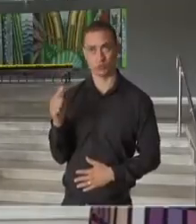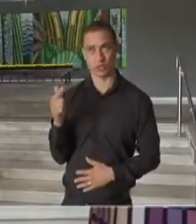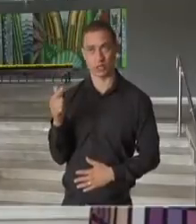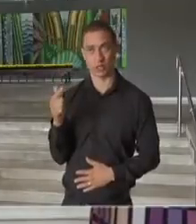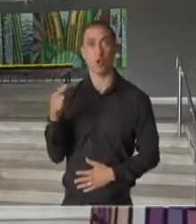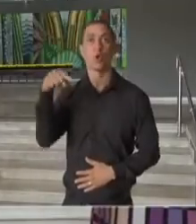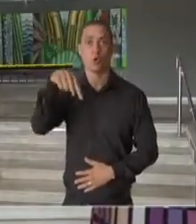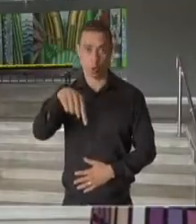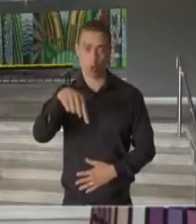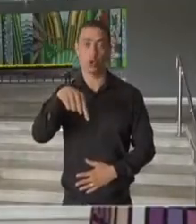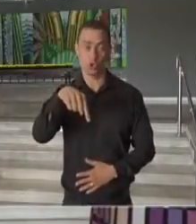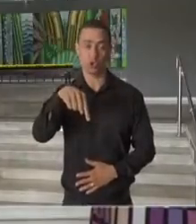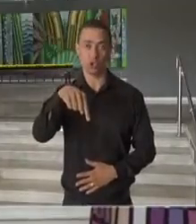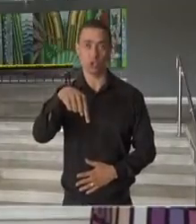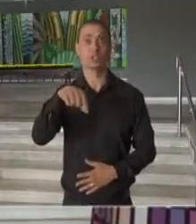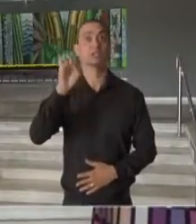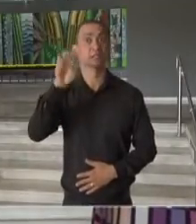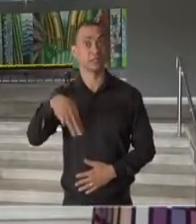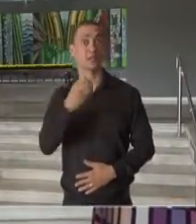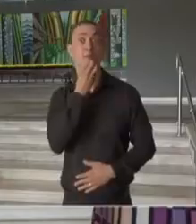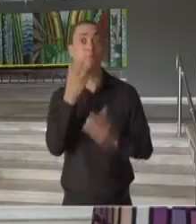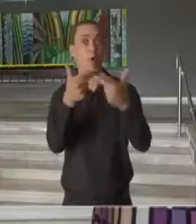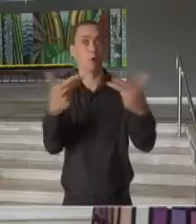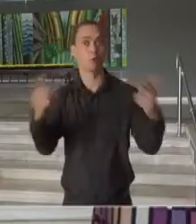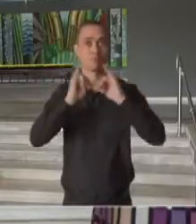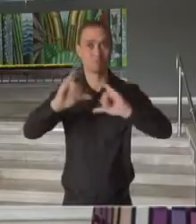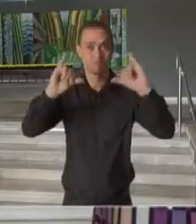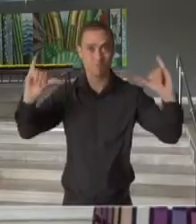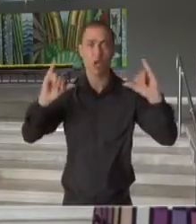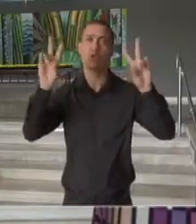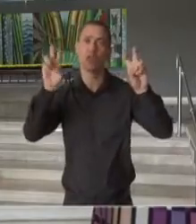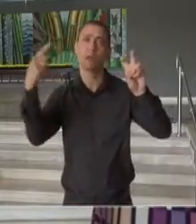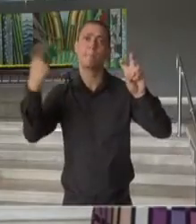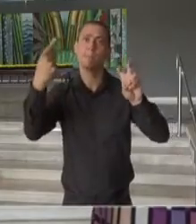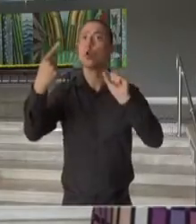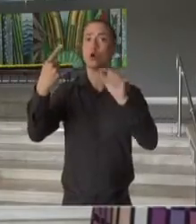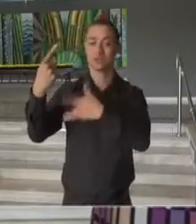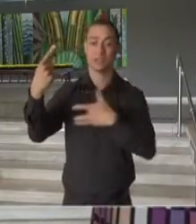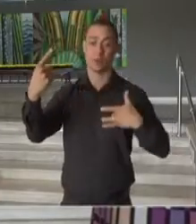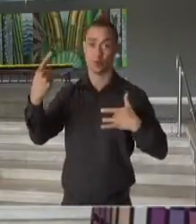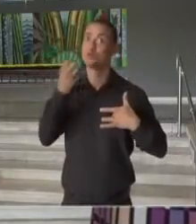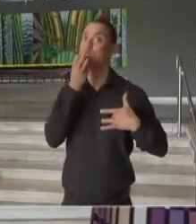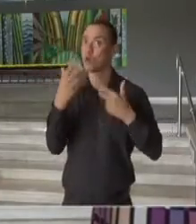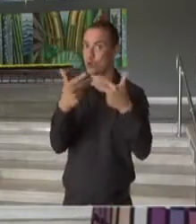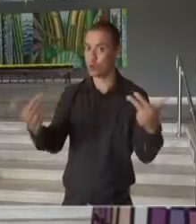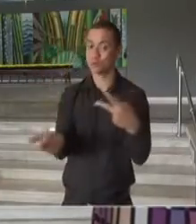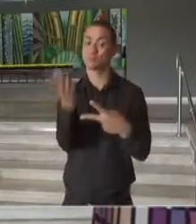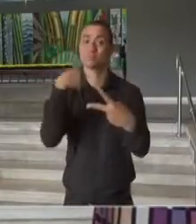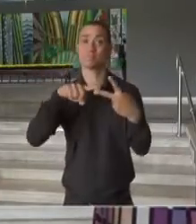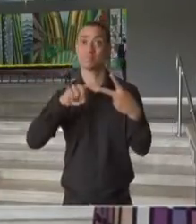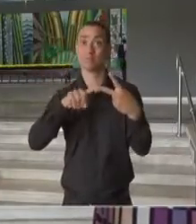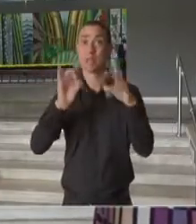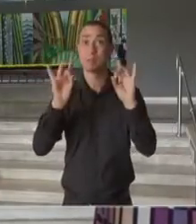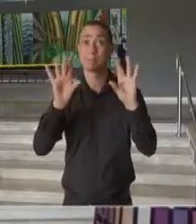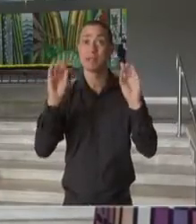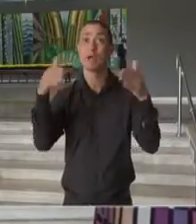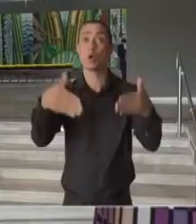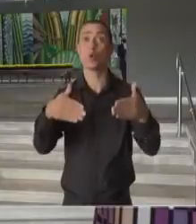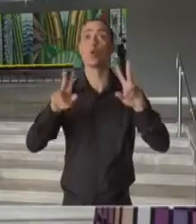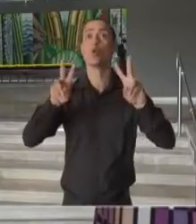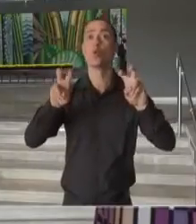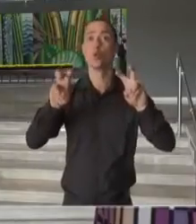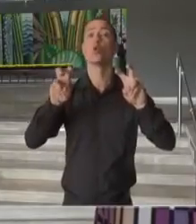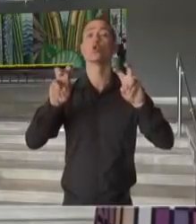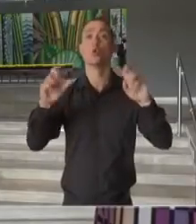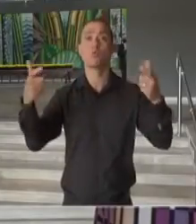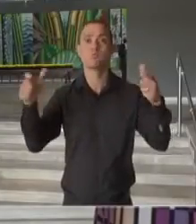Hoje temos boas notícias, começando sempre pela saúde, e boas notícias especificamente na